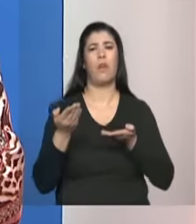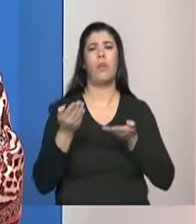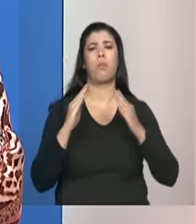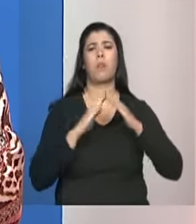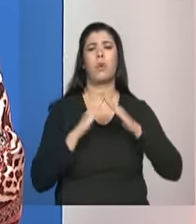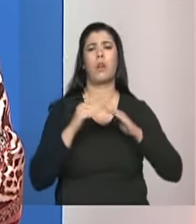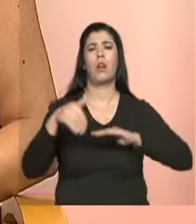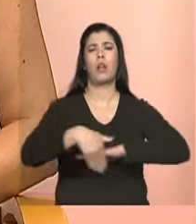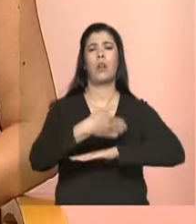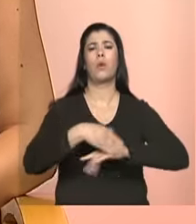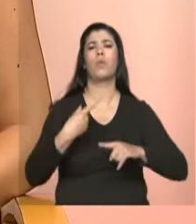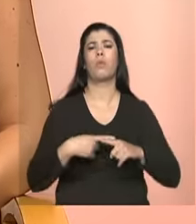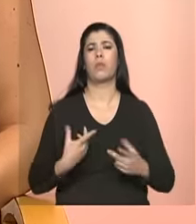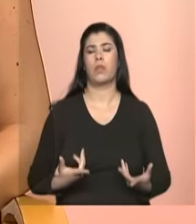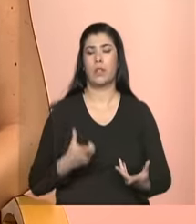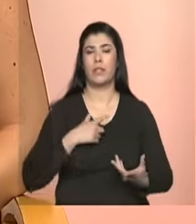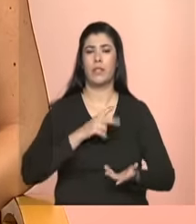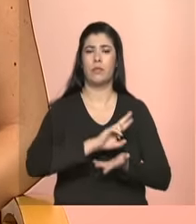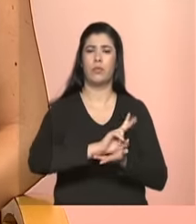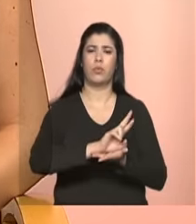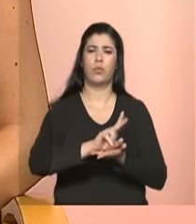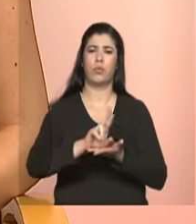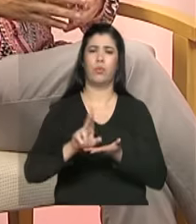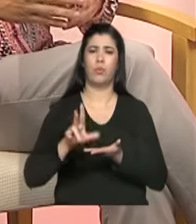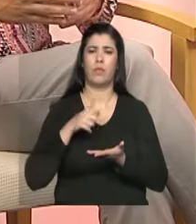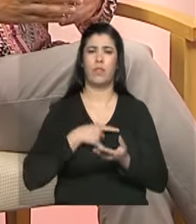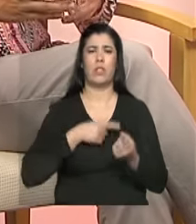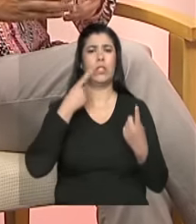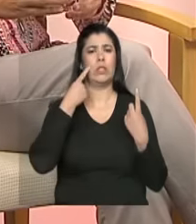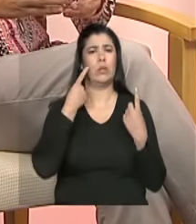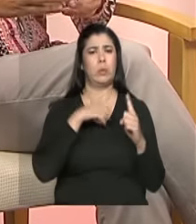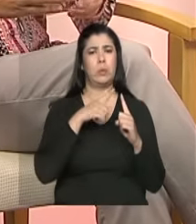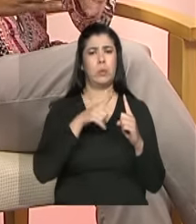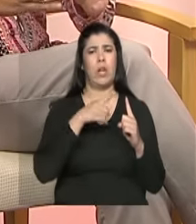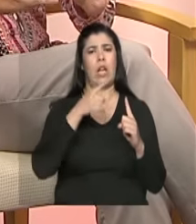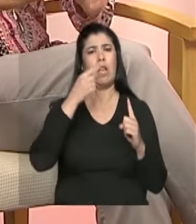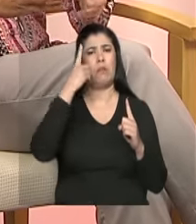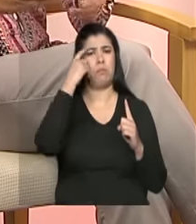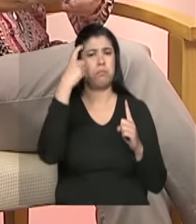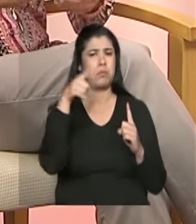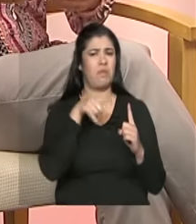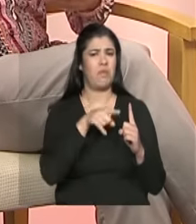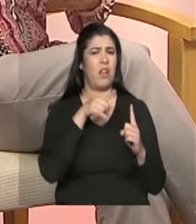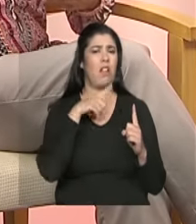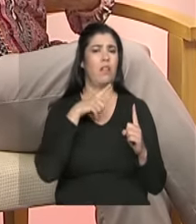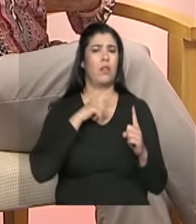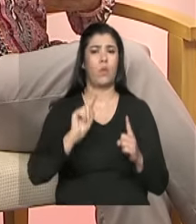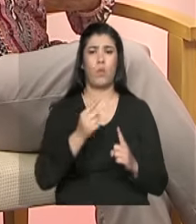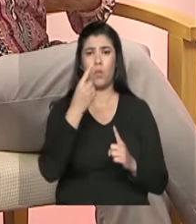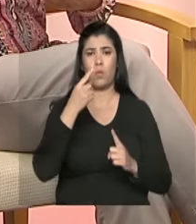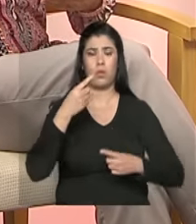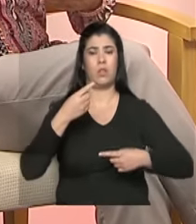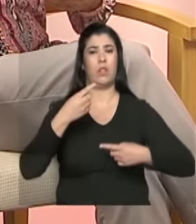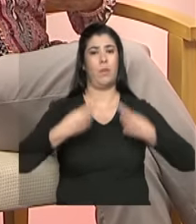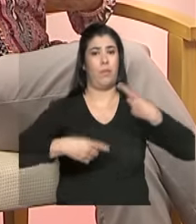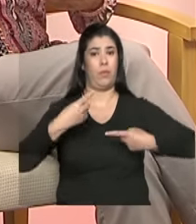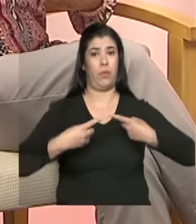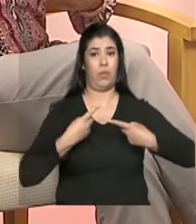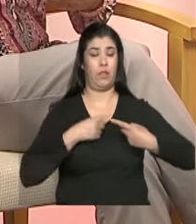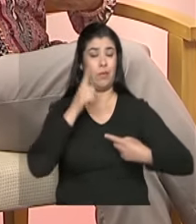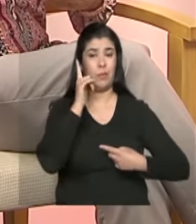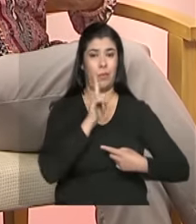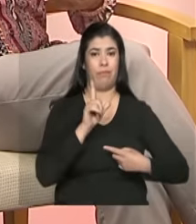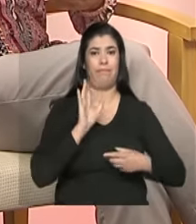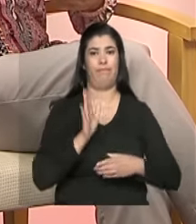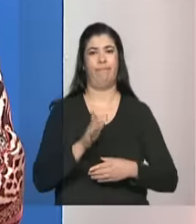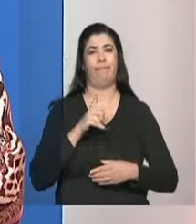várias necessidades e violação de direitos ao longo da vida e não é uma única política que vai dar conta de atender